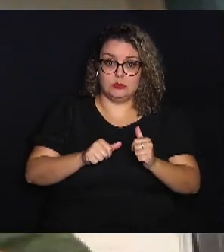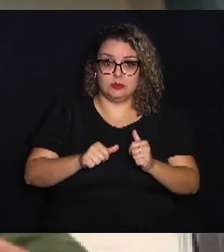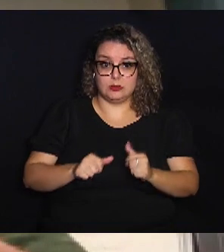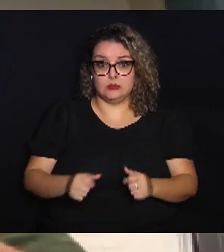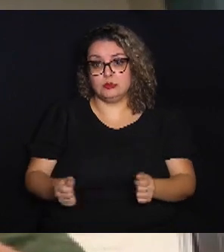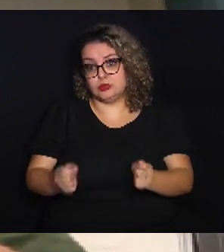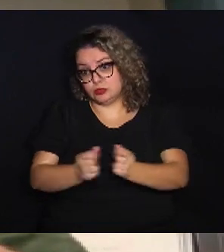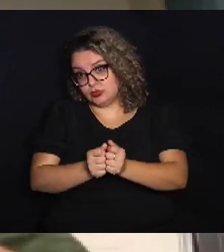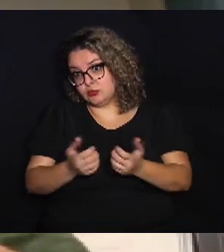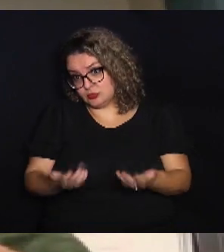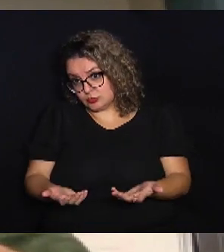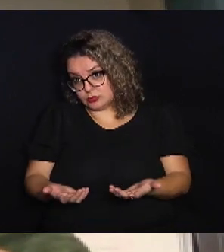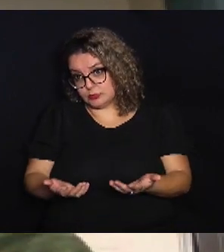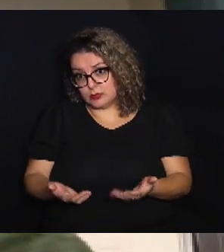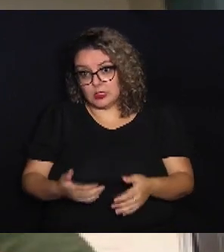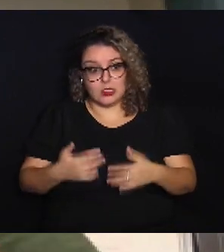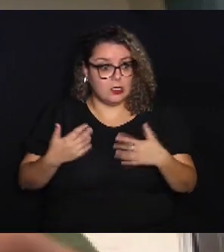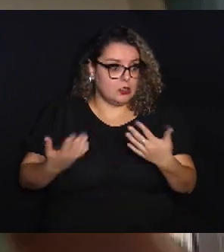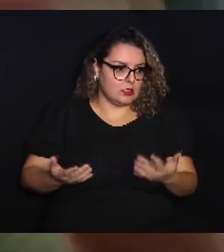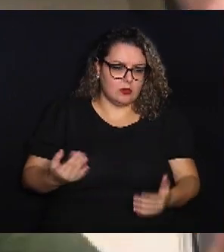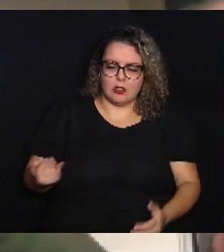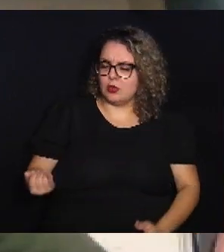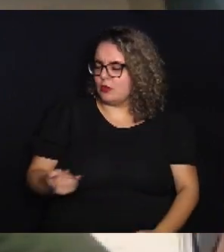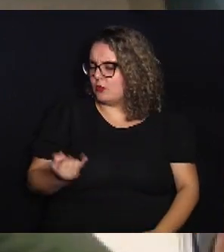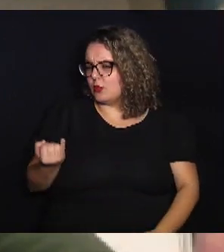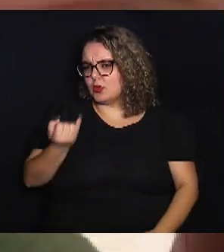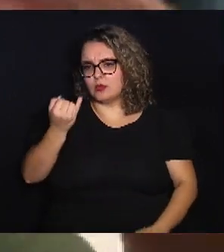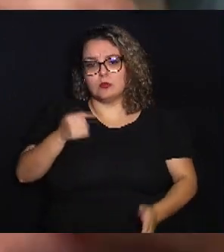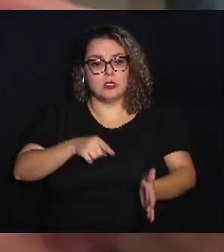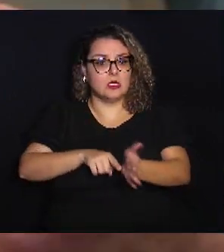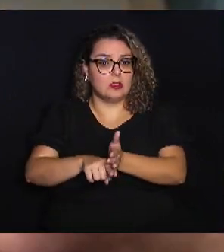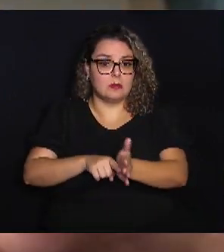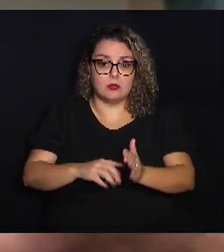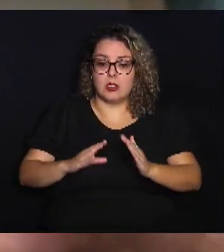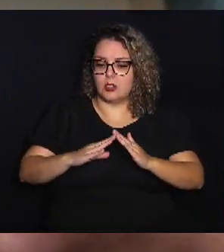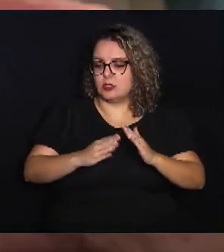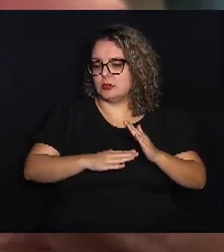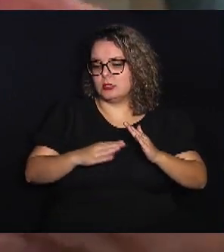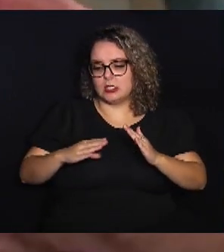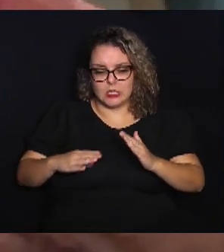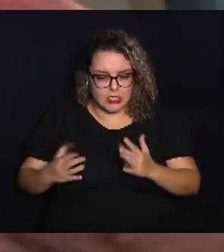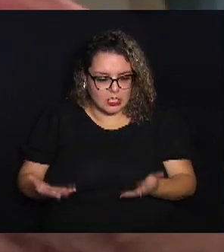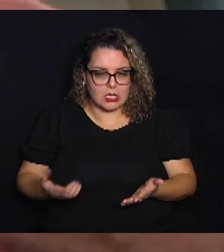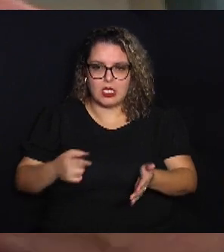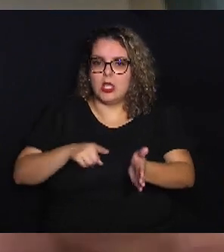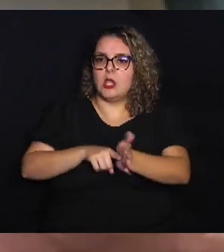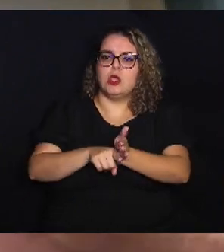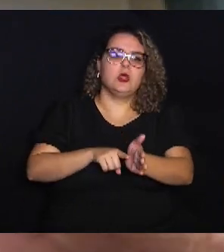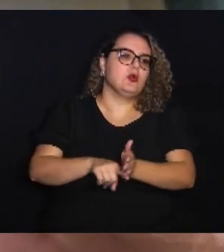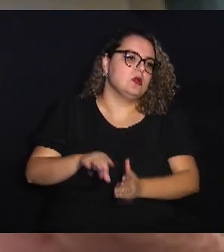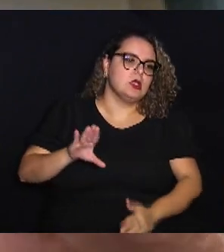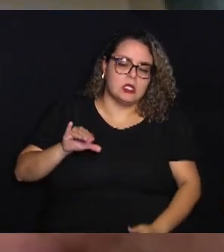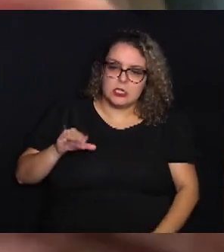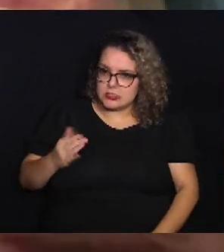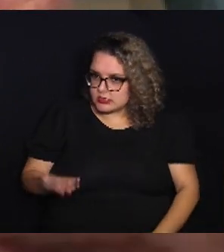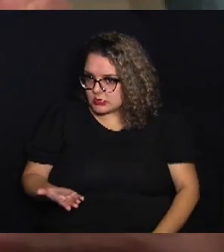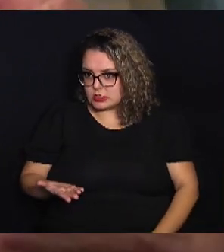do tratamento. Então, é fundamental a pesquisa clínica, a pesquisa